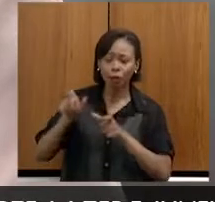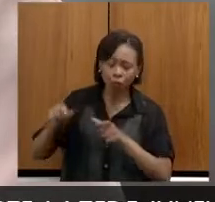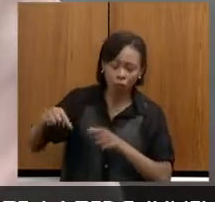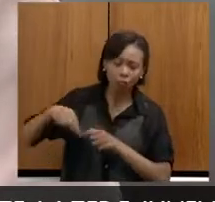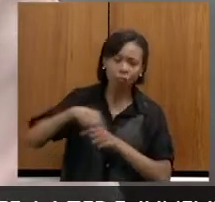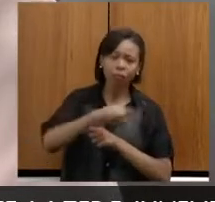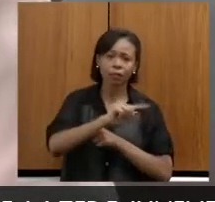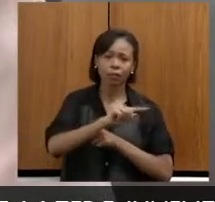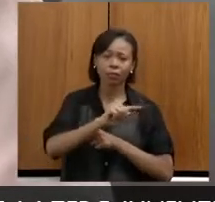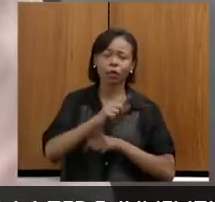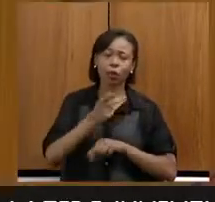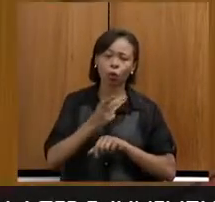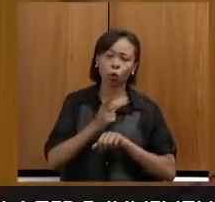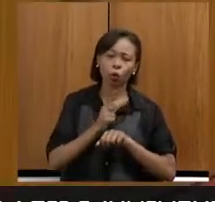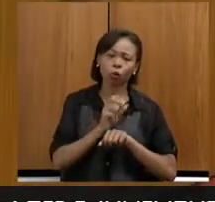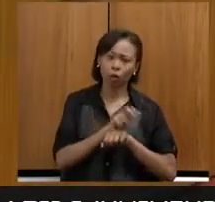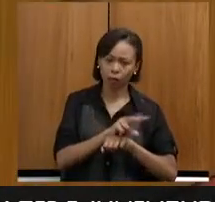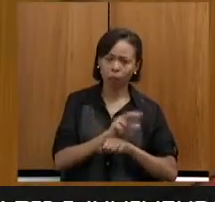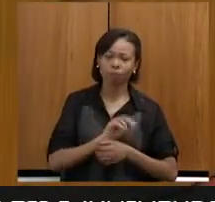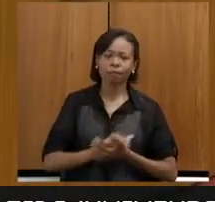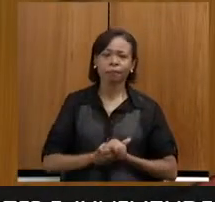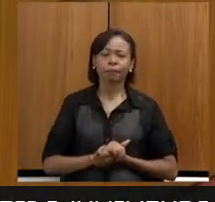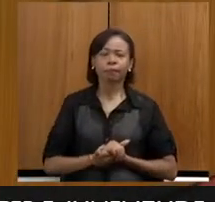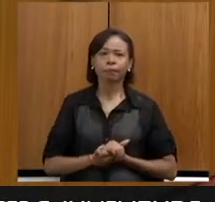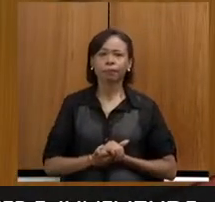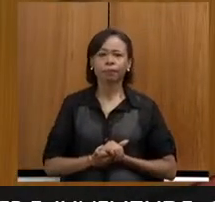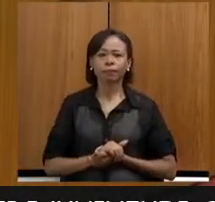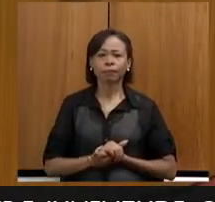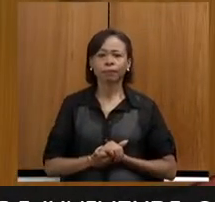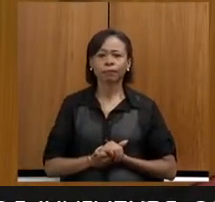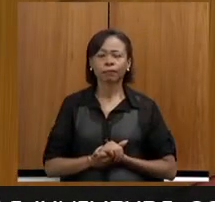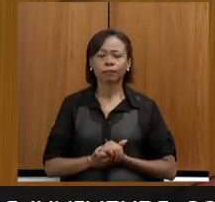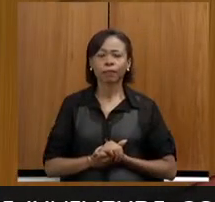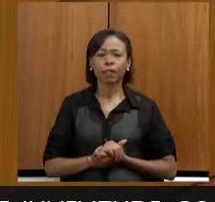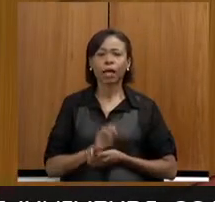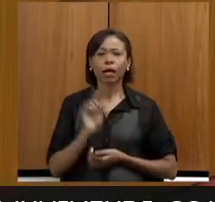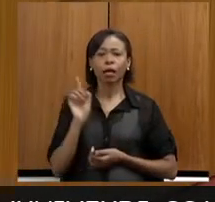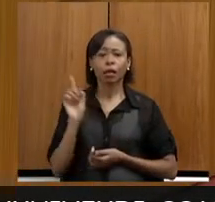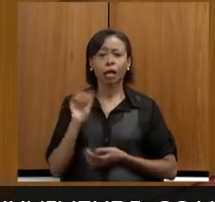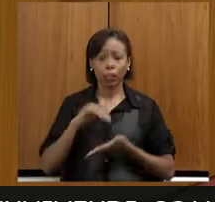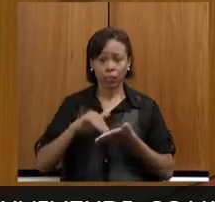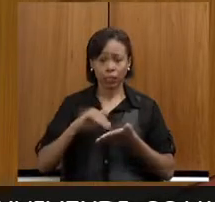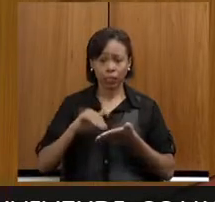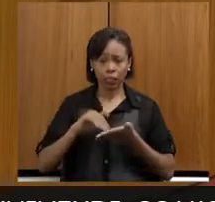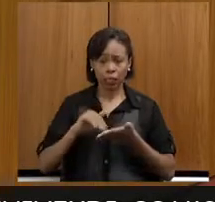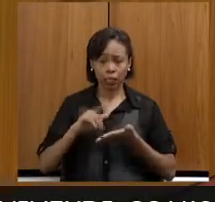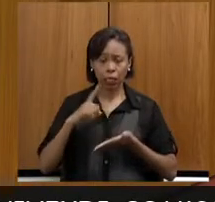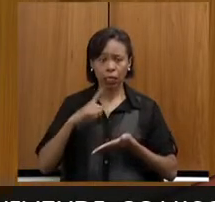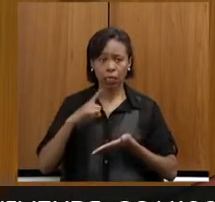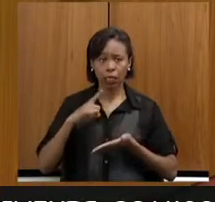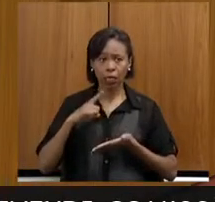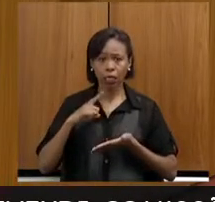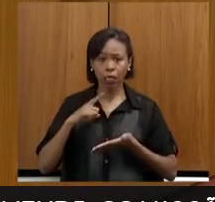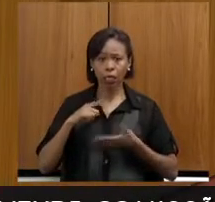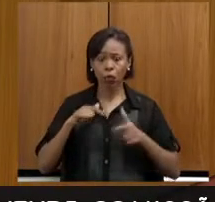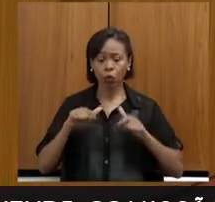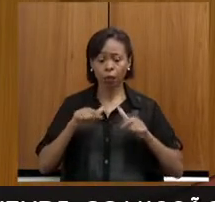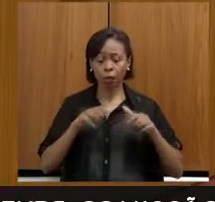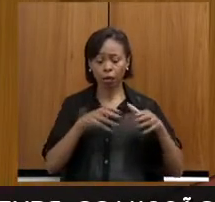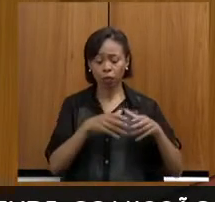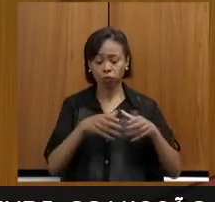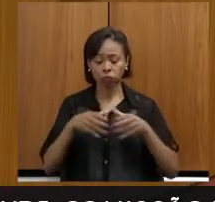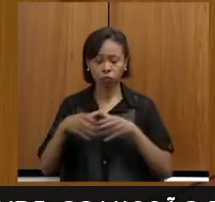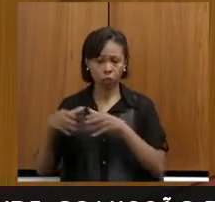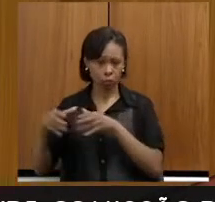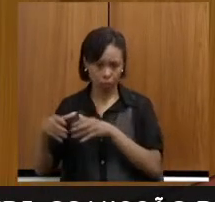Quanto à questão da... Eu acho que a gente trabalha três frentes lá na secretaria, na subsecretaria de trabalho,